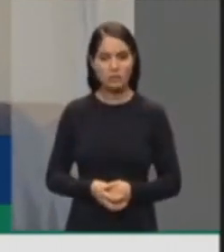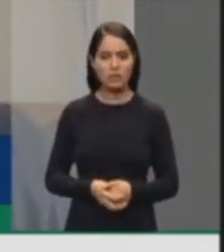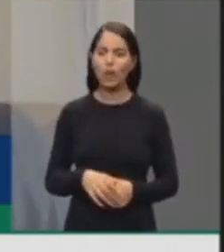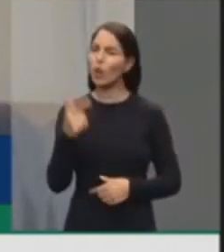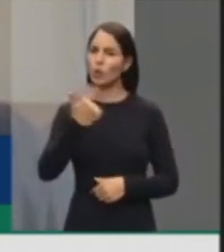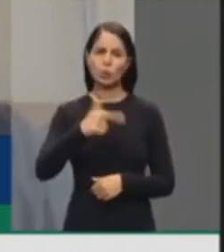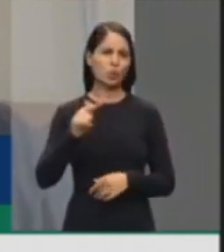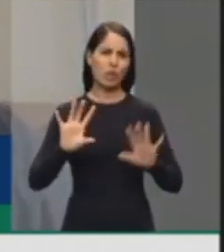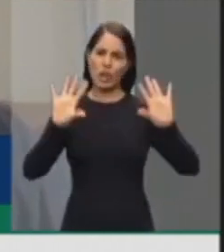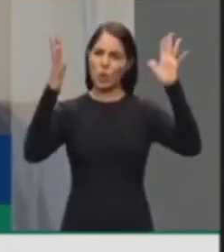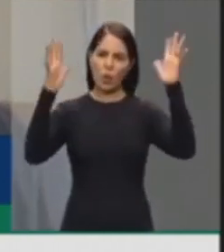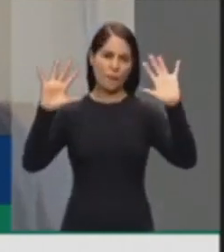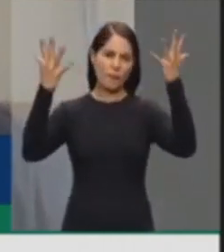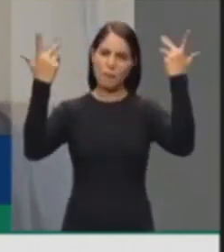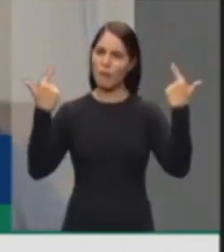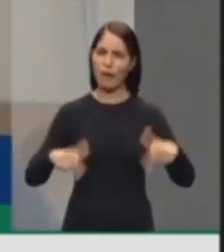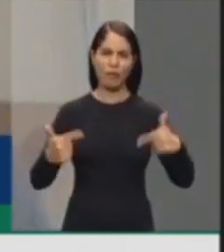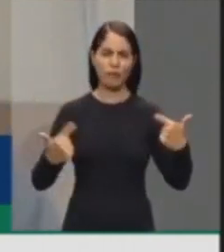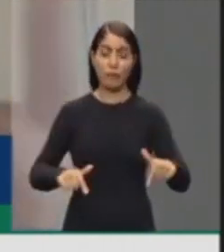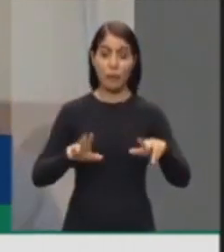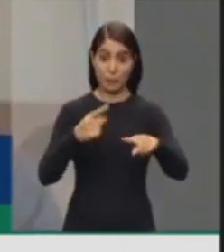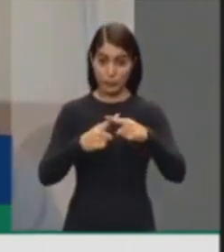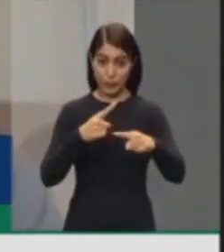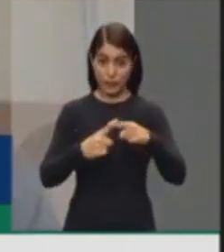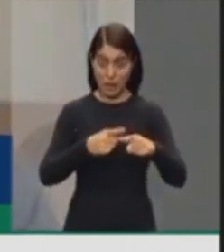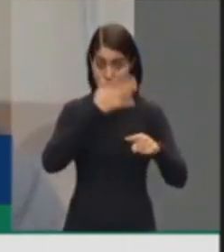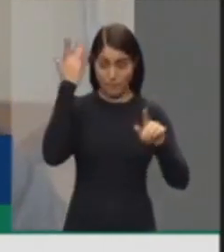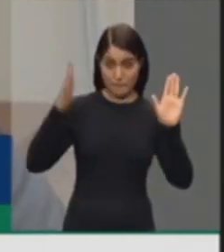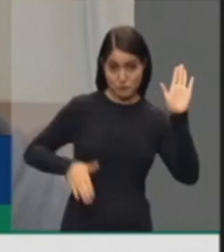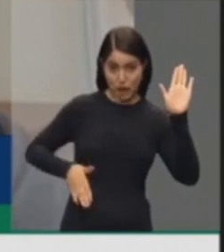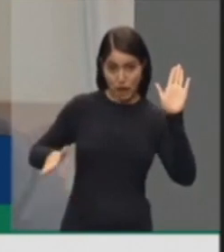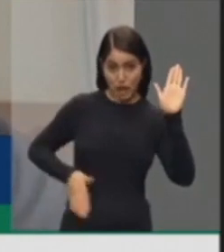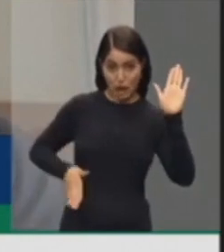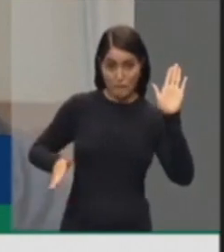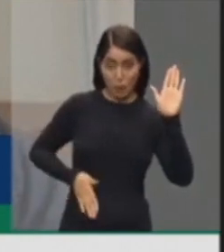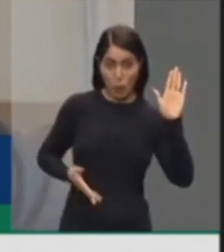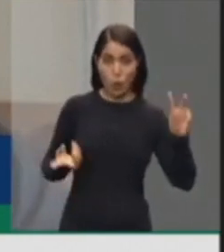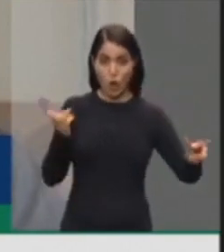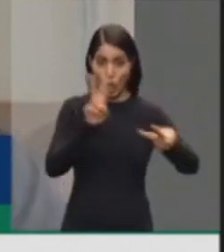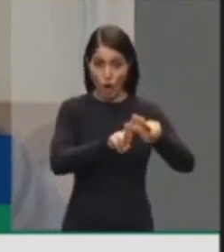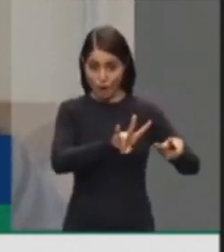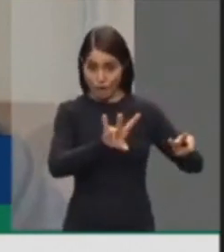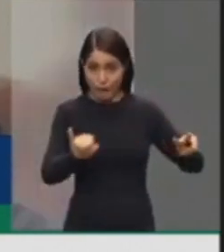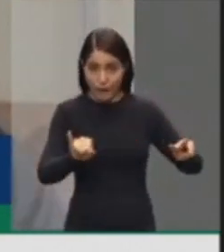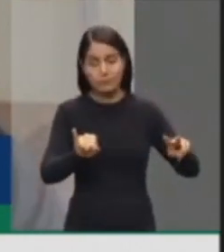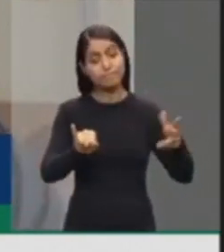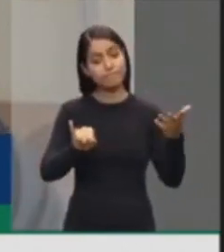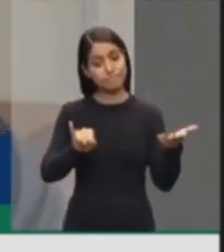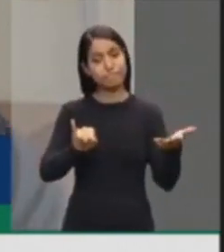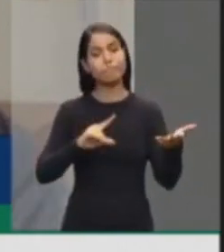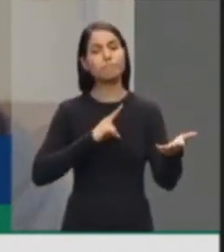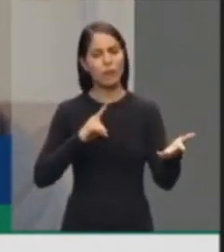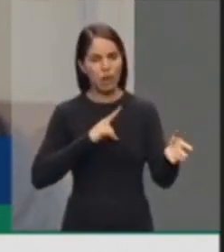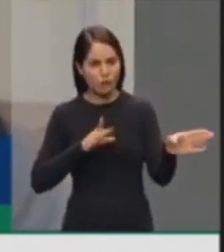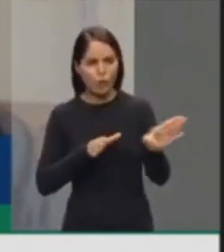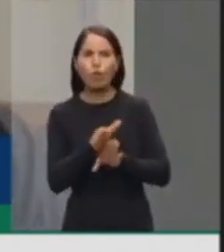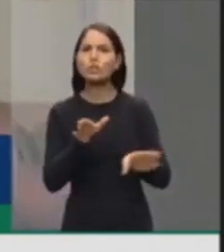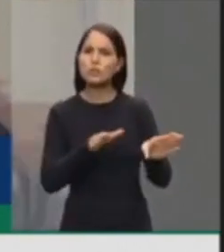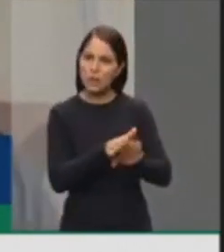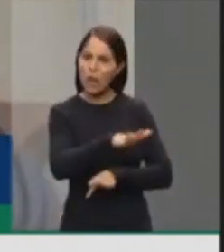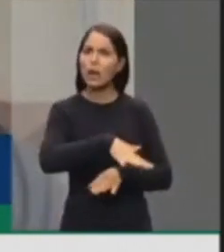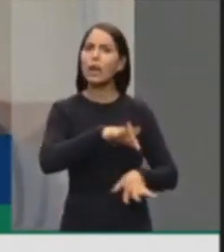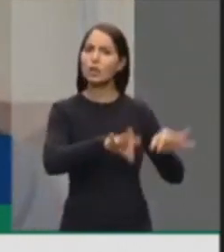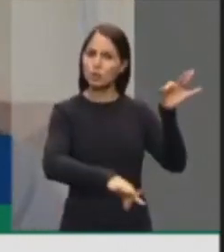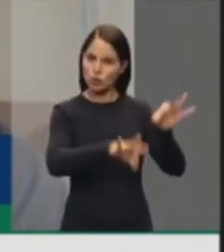comemorar com a prisão desse vagabundo. Porque esse vagabundo, ele vai para a cadeia agora, e ele ainda teve a orientação jurídica de